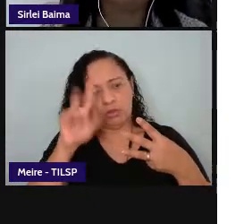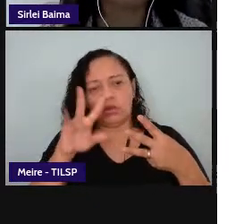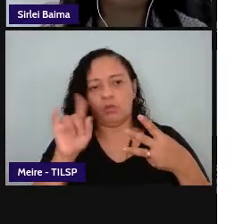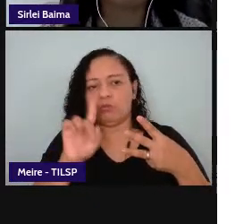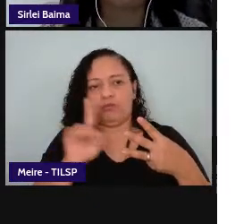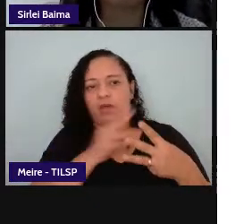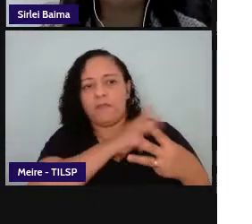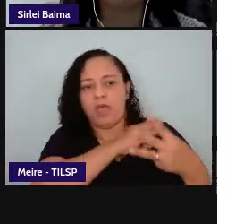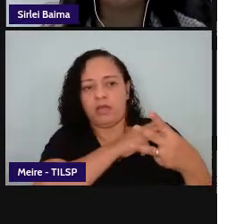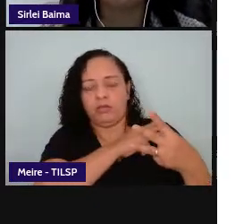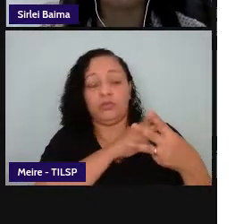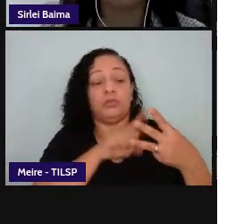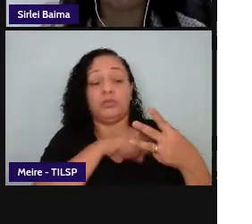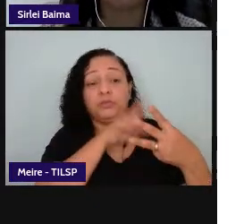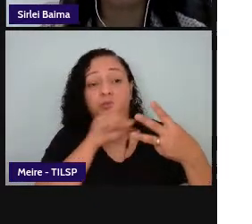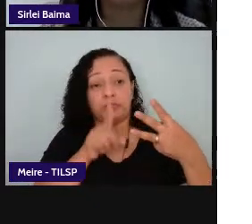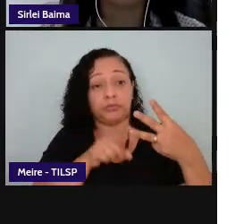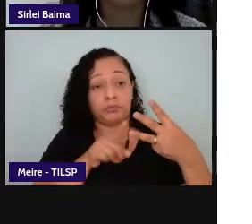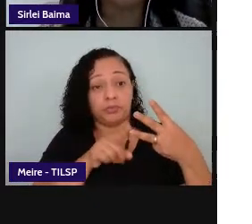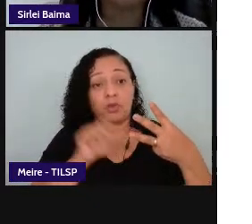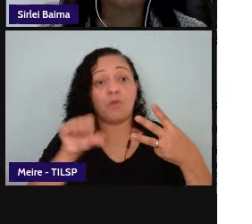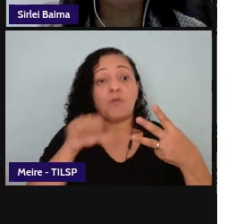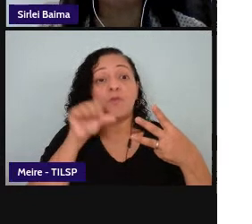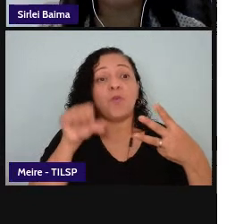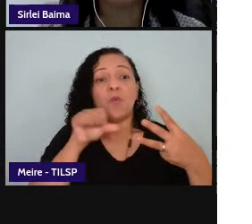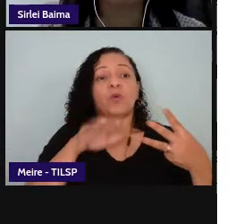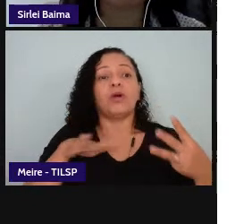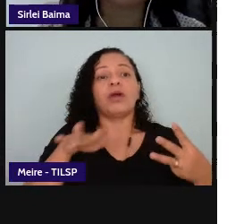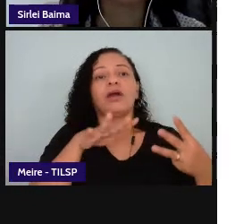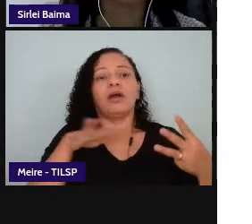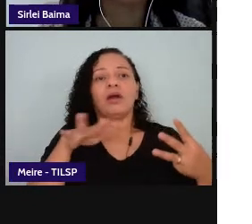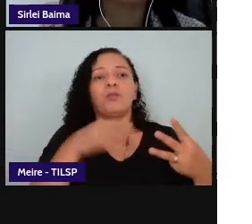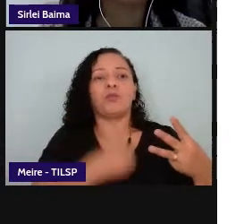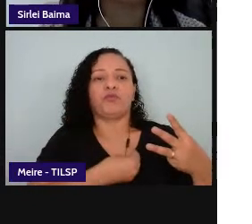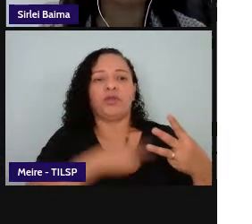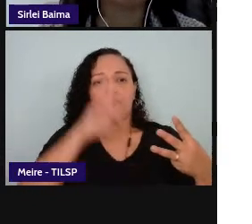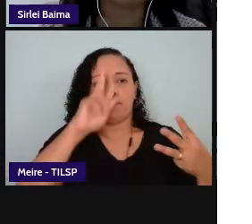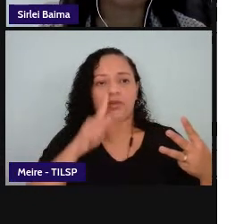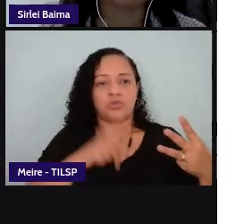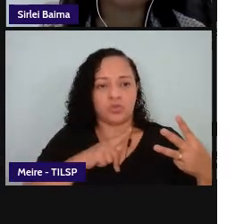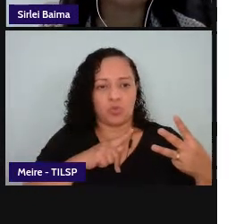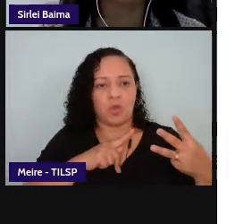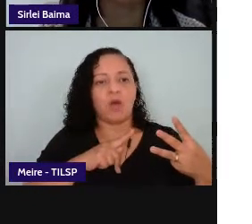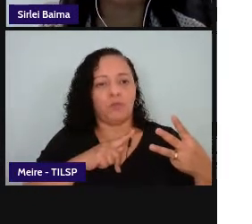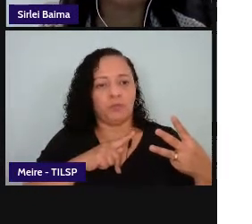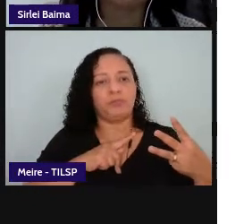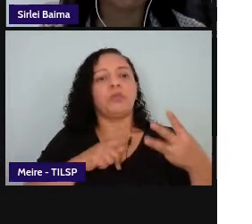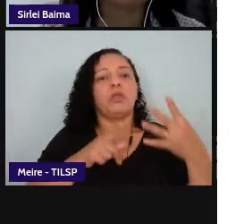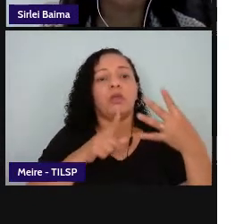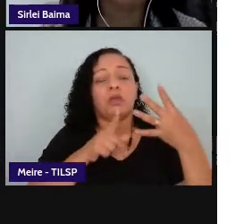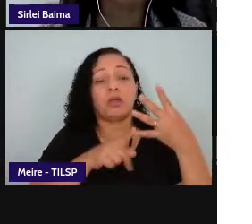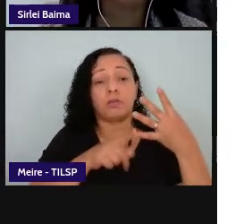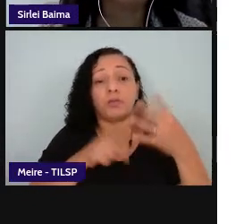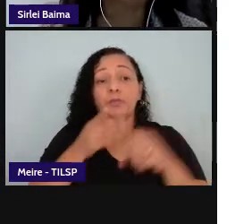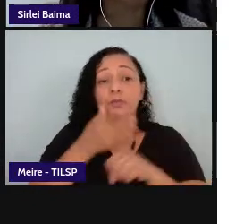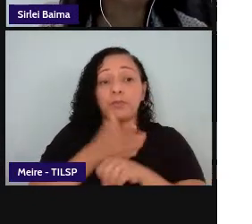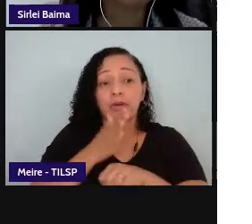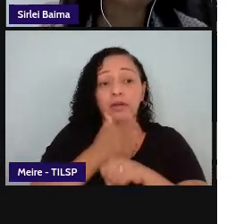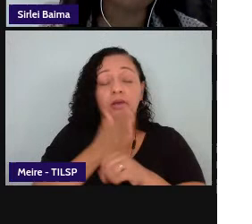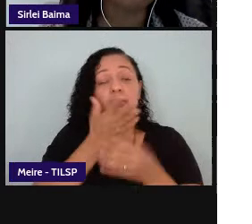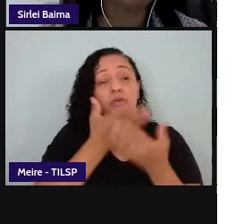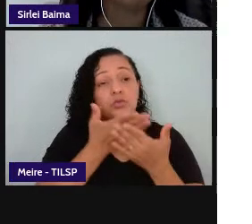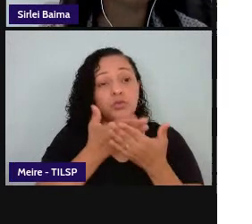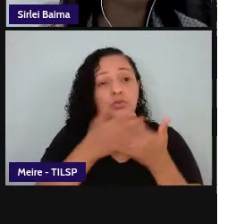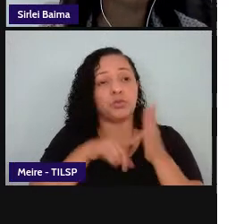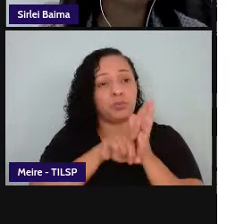ele muda para o campo da vida pessoal o campo das práticas de estudo e pesquisa se mantém campo da